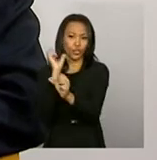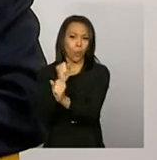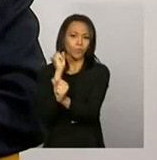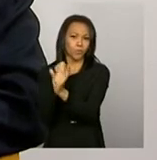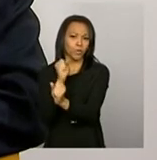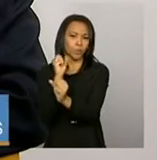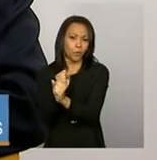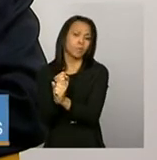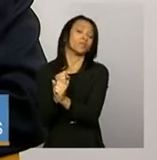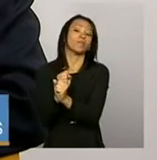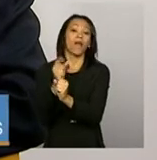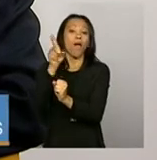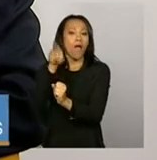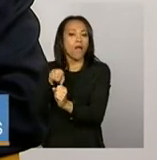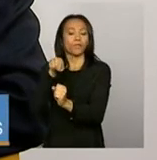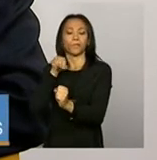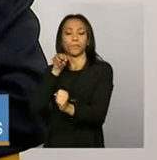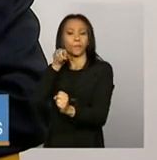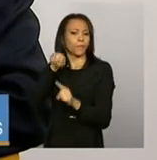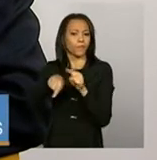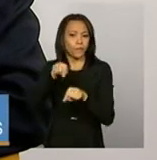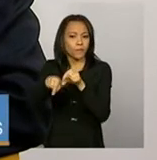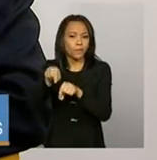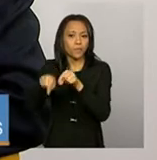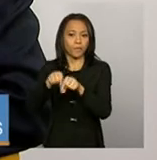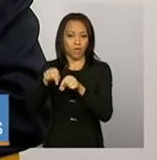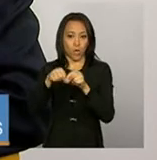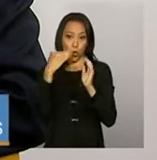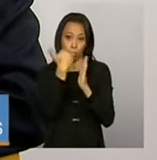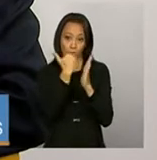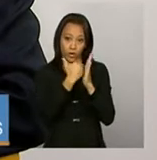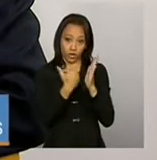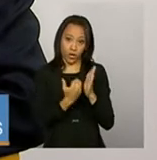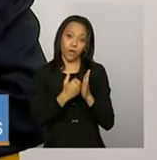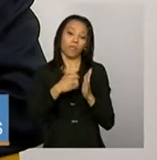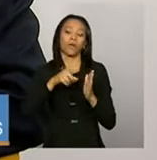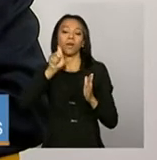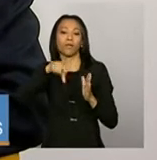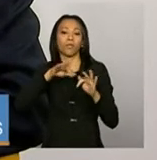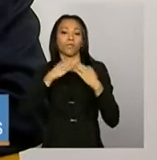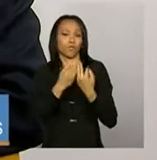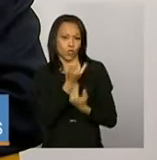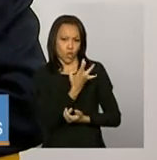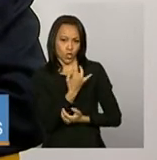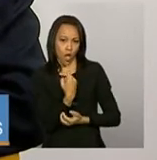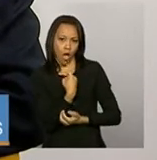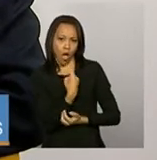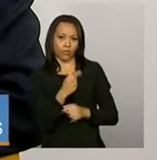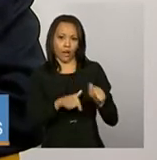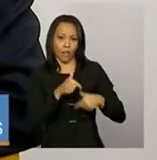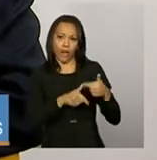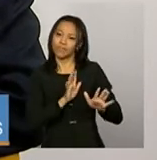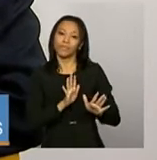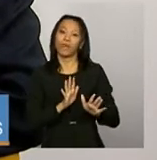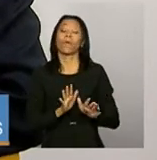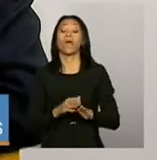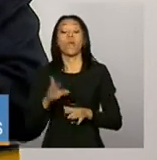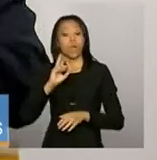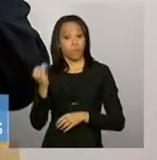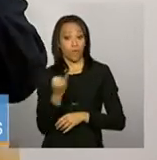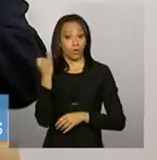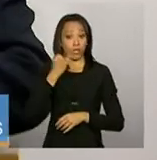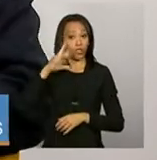o know-how, a gestão do programa Bolsa Família não trabalha sozinha. É importante que o gestor municipal